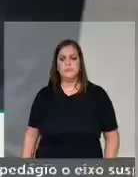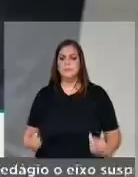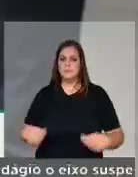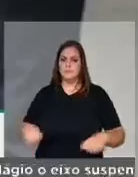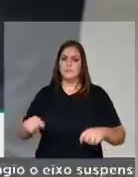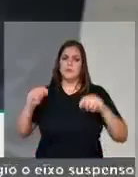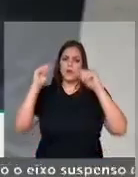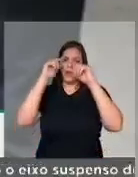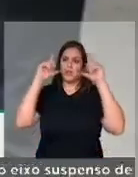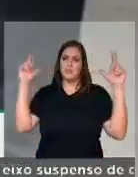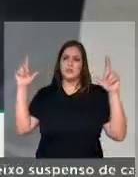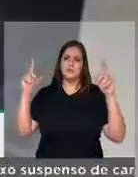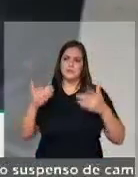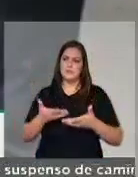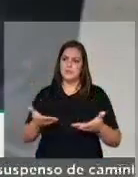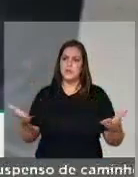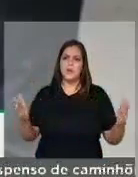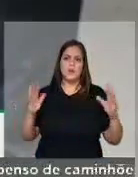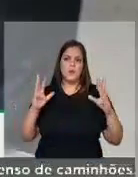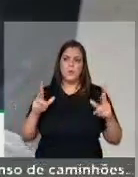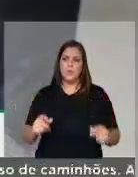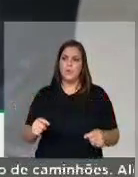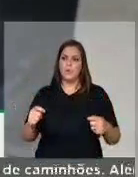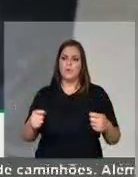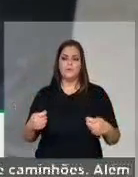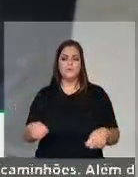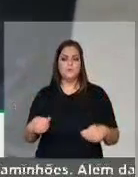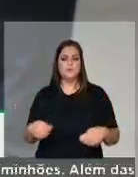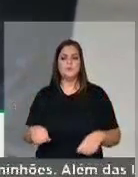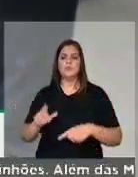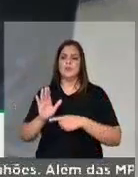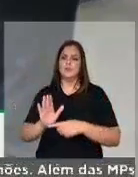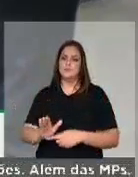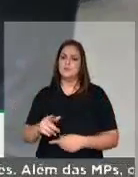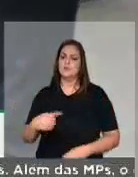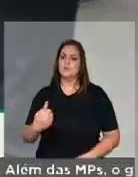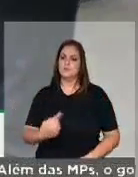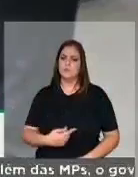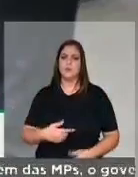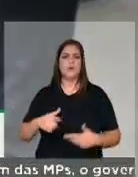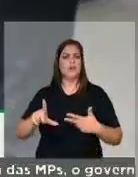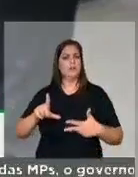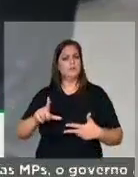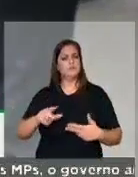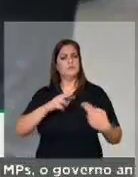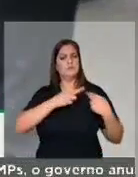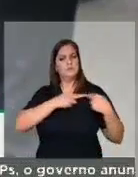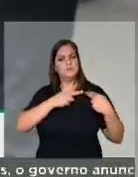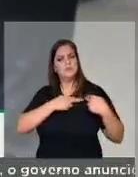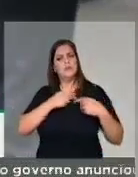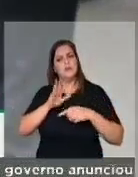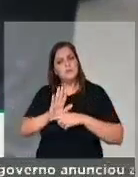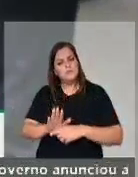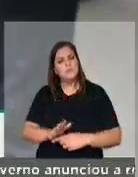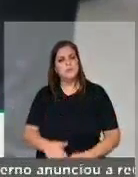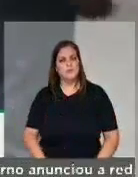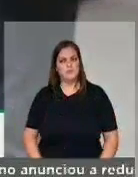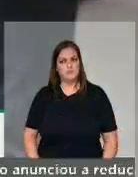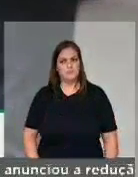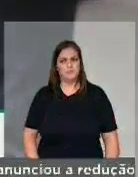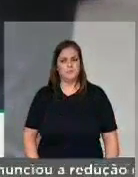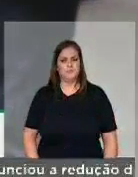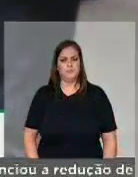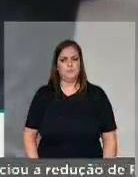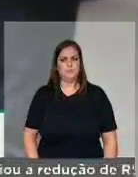atenção de todos os parlamentares para que a gente possa dar a nossa contribuição como poder legislativo para que os brasileiros, enfim, sejam